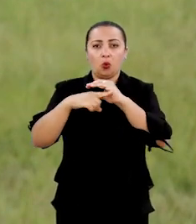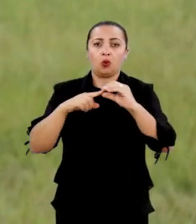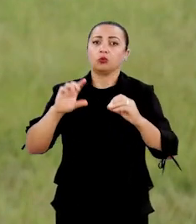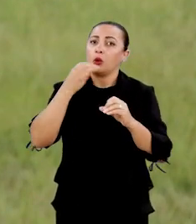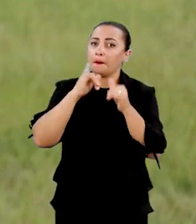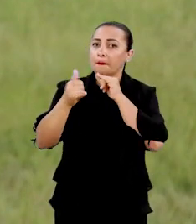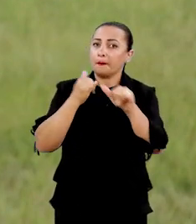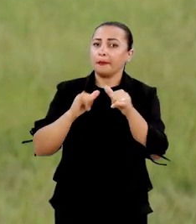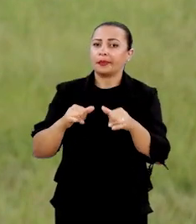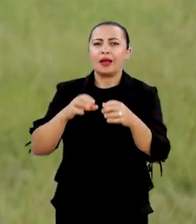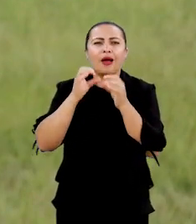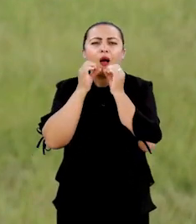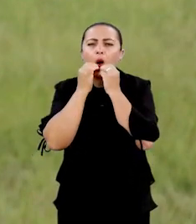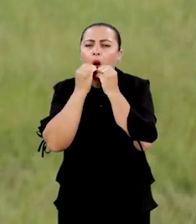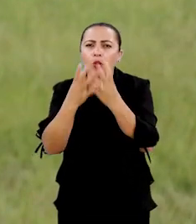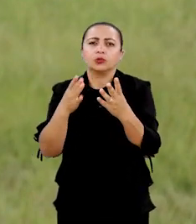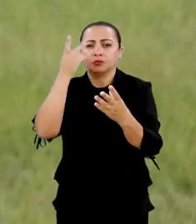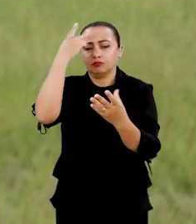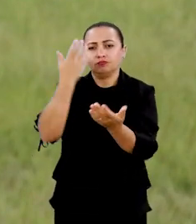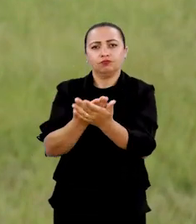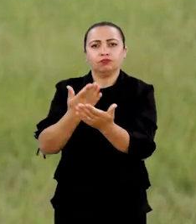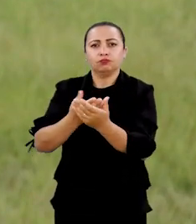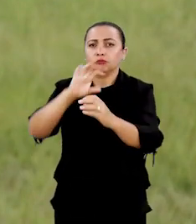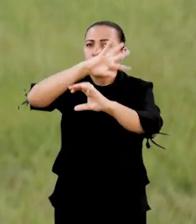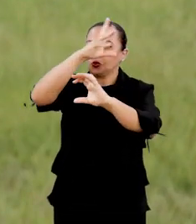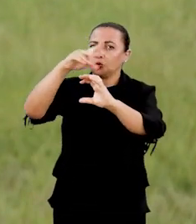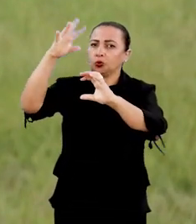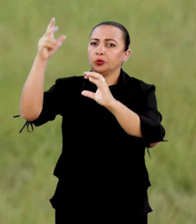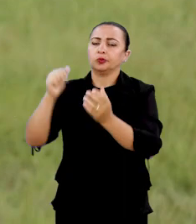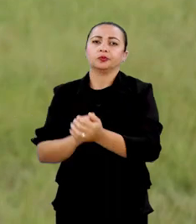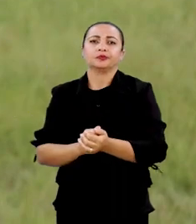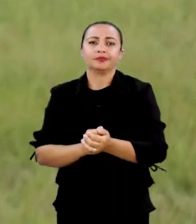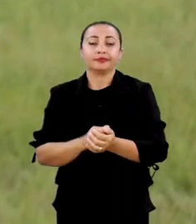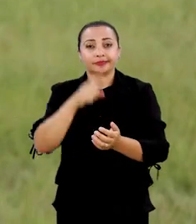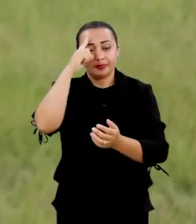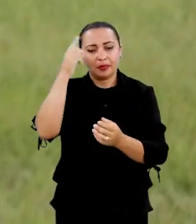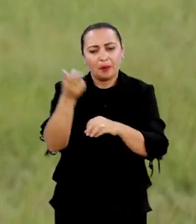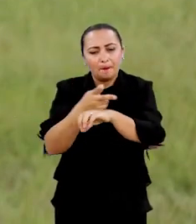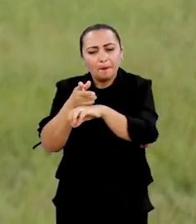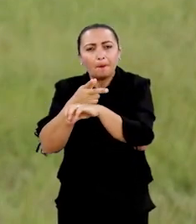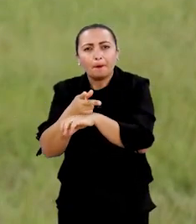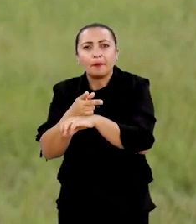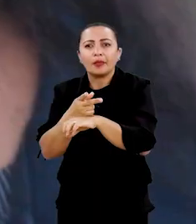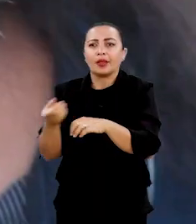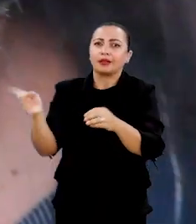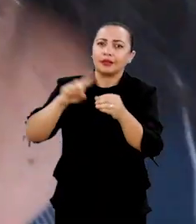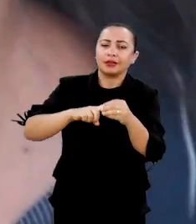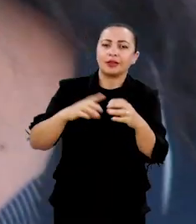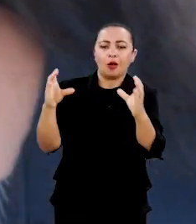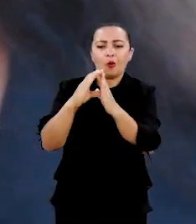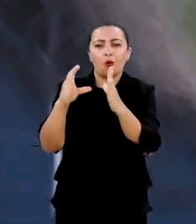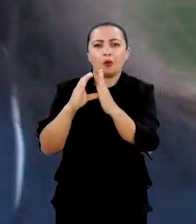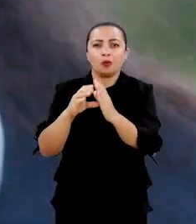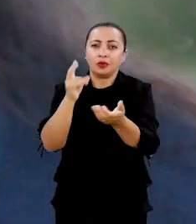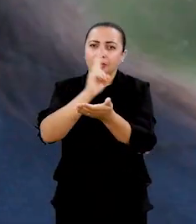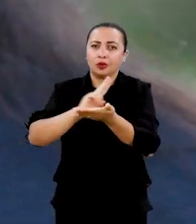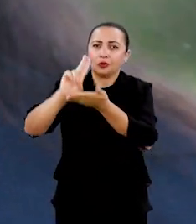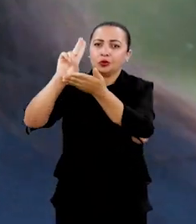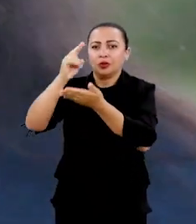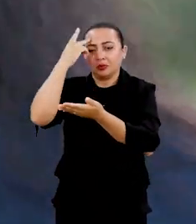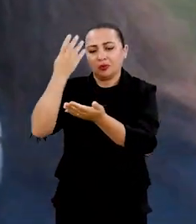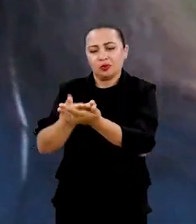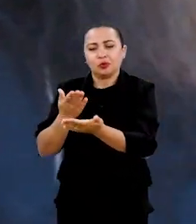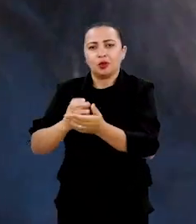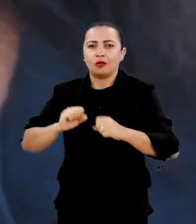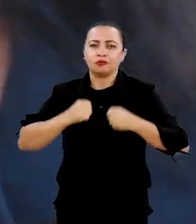quadro magnético. Então, é uma localização ideal para estudar a ionosfera. Então, esse é o intuito do Noite em Dia, tentar trazer a comunidade acadêmica para